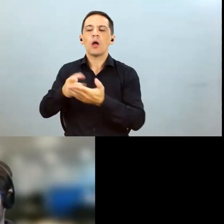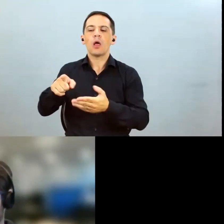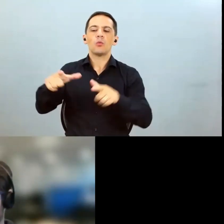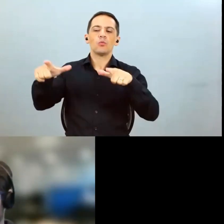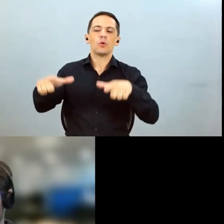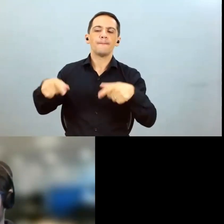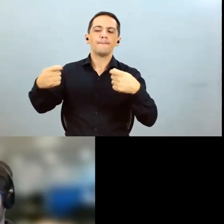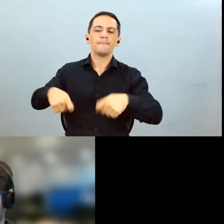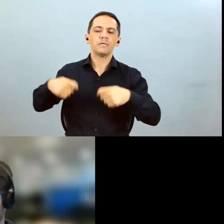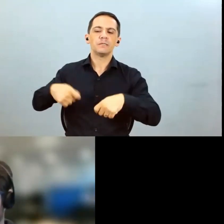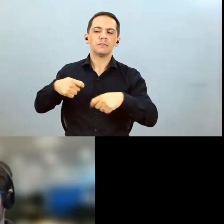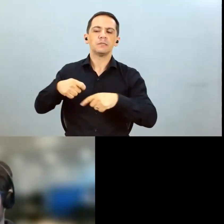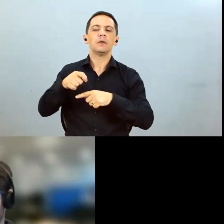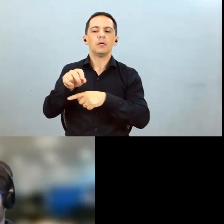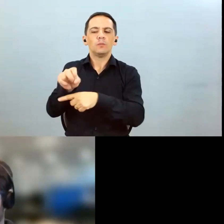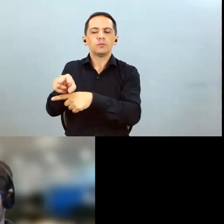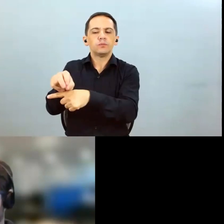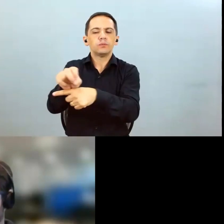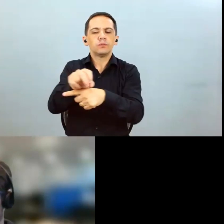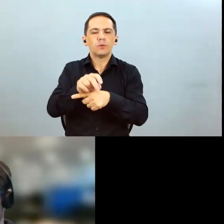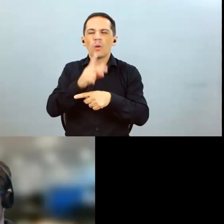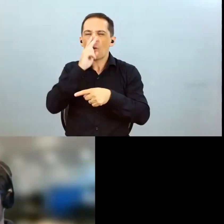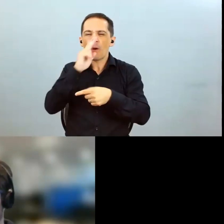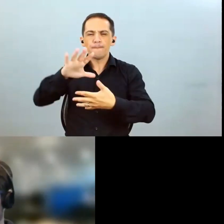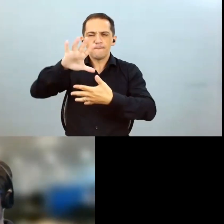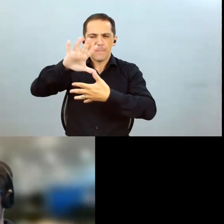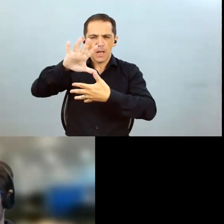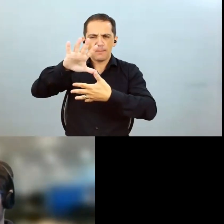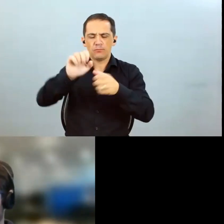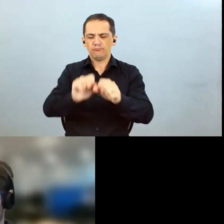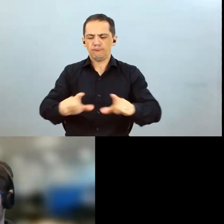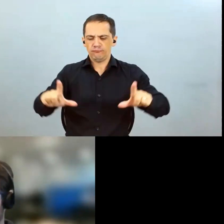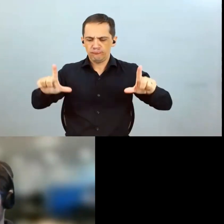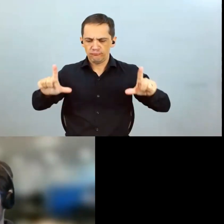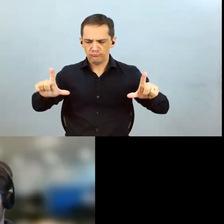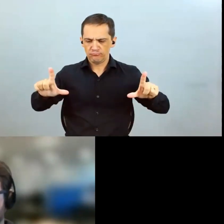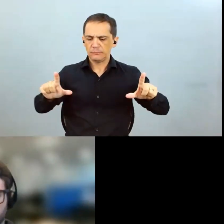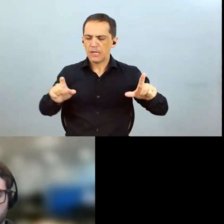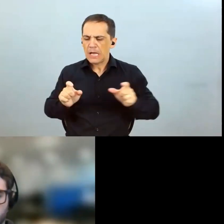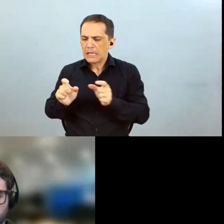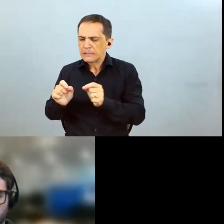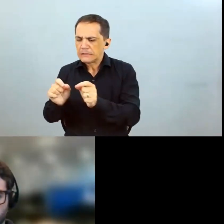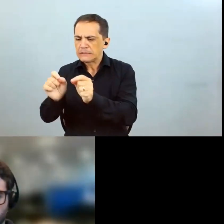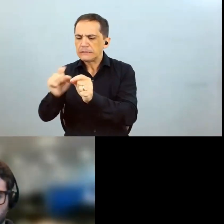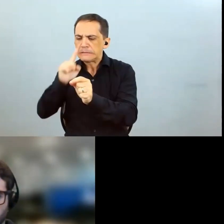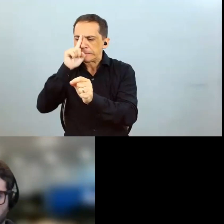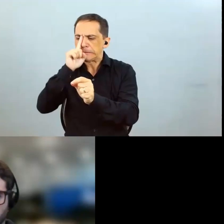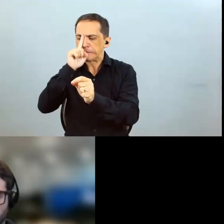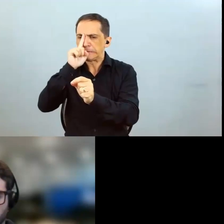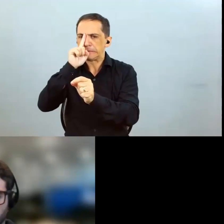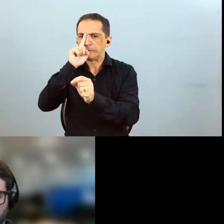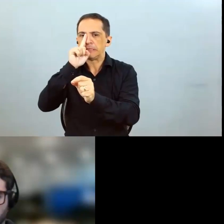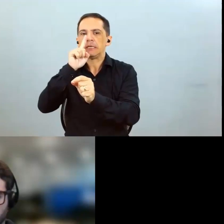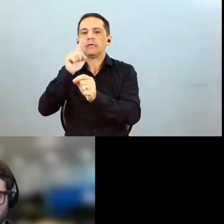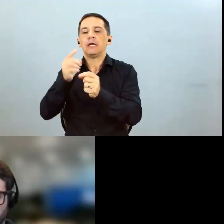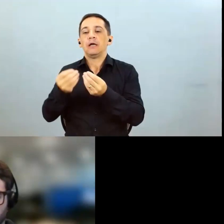aplicação localizada quando se faz o mapa do MIP de manejo de pragas e doenças e depois envia aquele mapa para o pulverizador